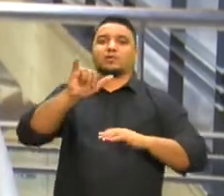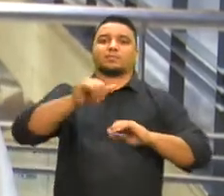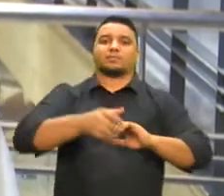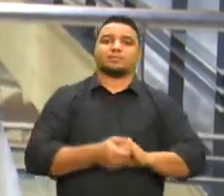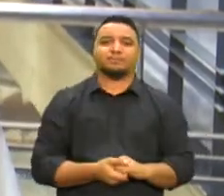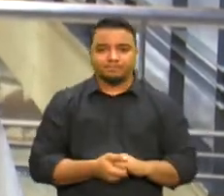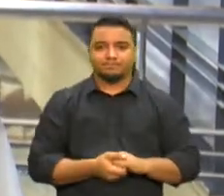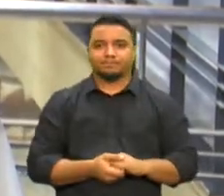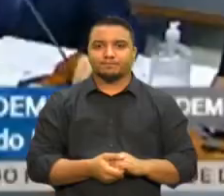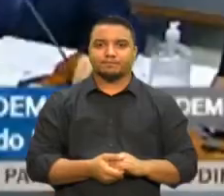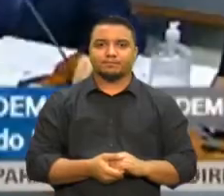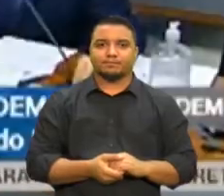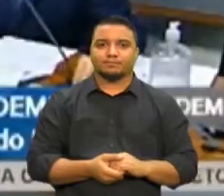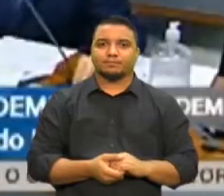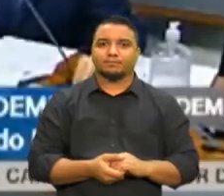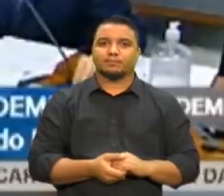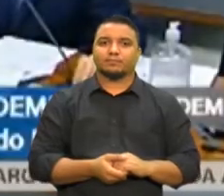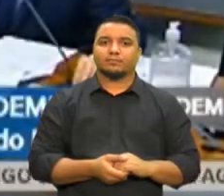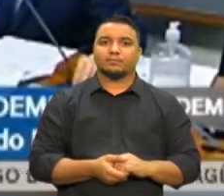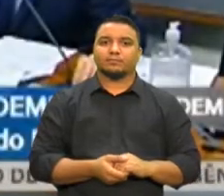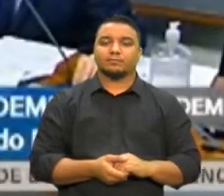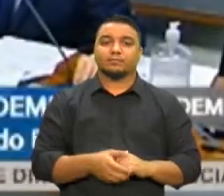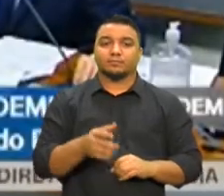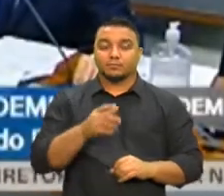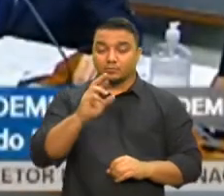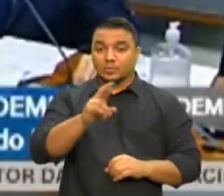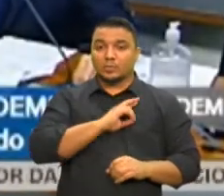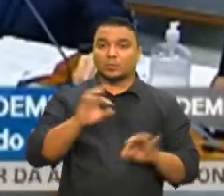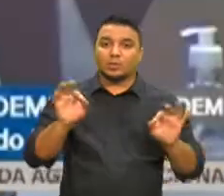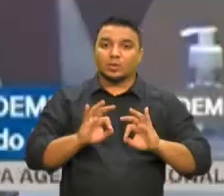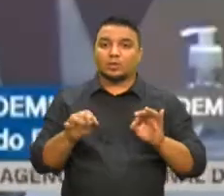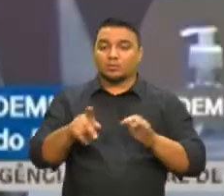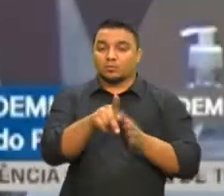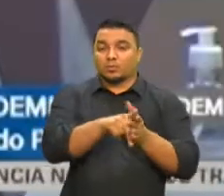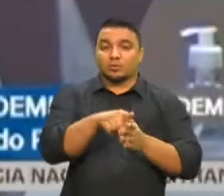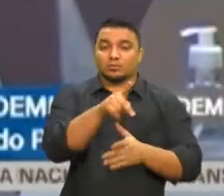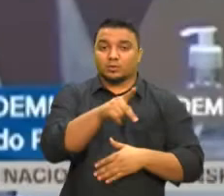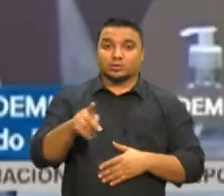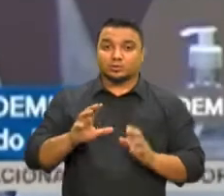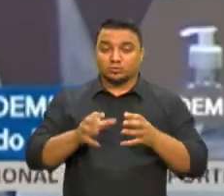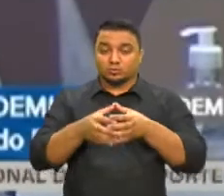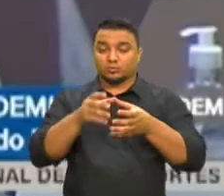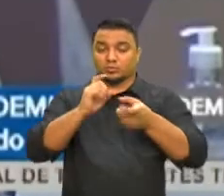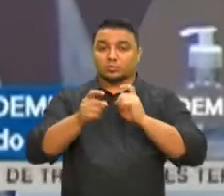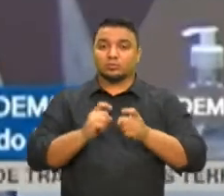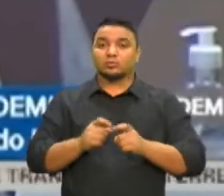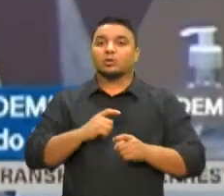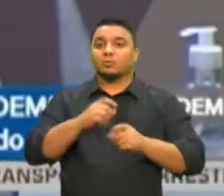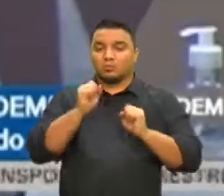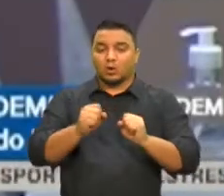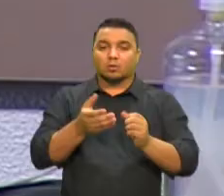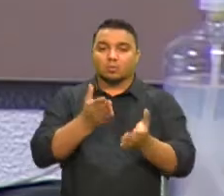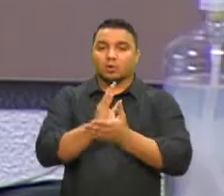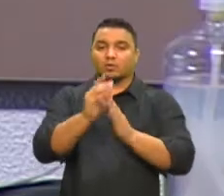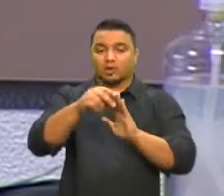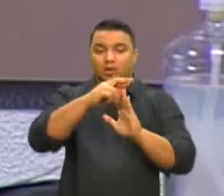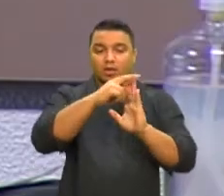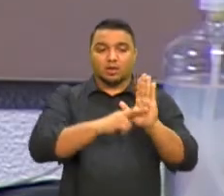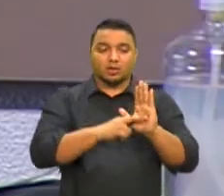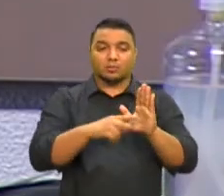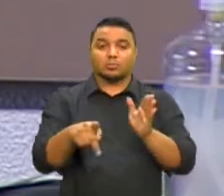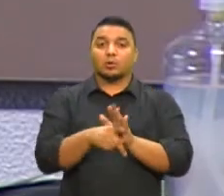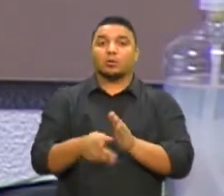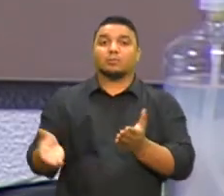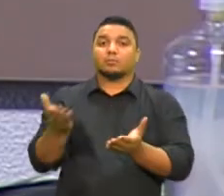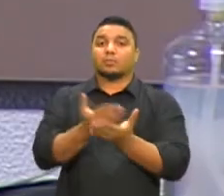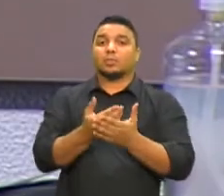libertará. Com a recusa de resposta do presidente, os integrantes da comissão podem aprovar um requerimento, solicitando